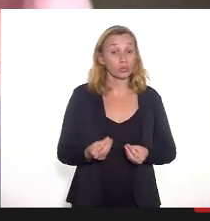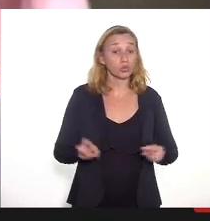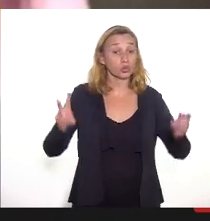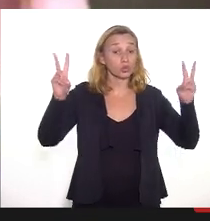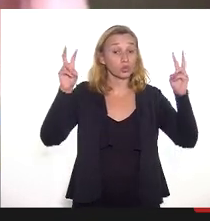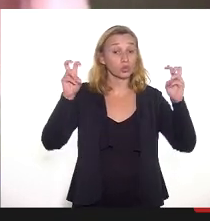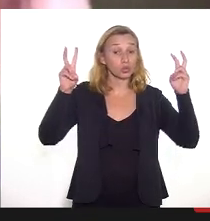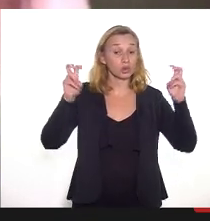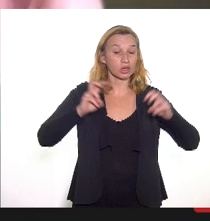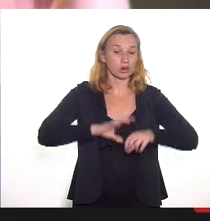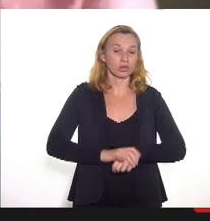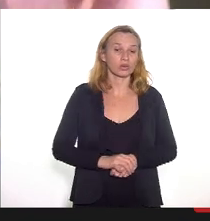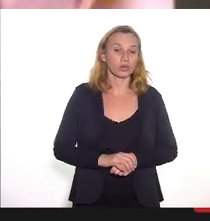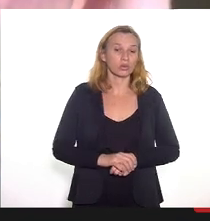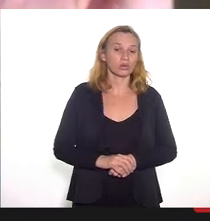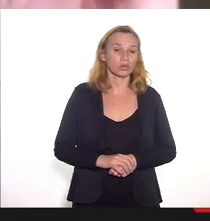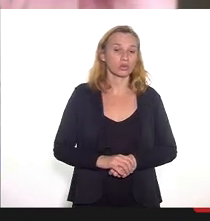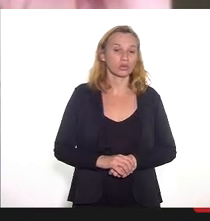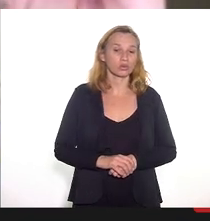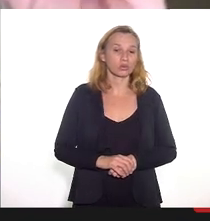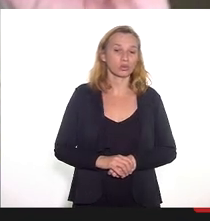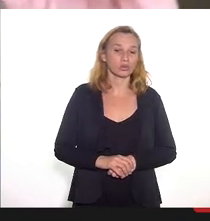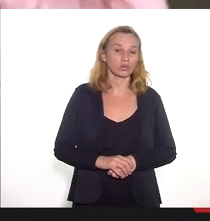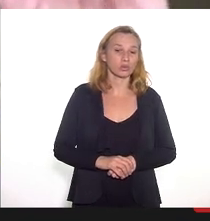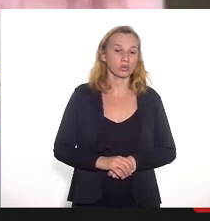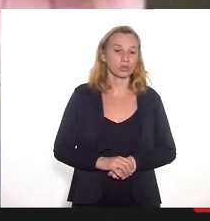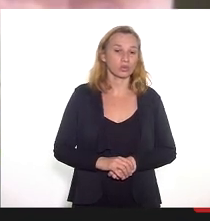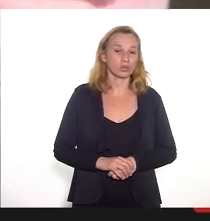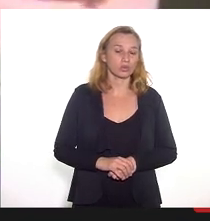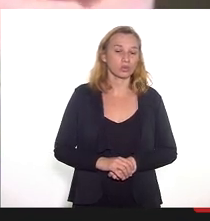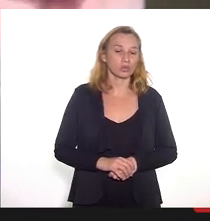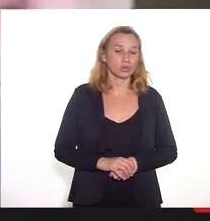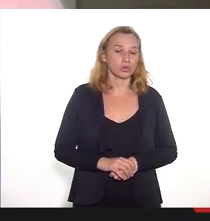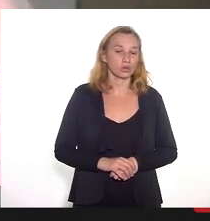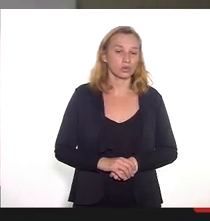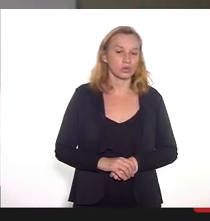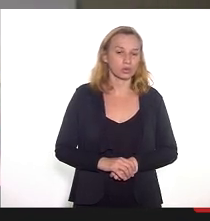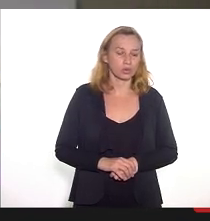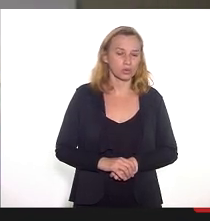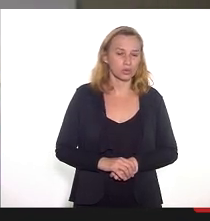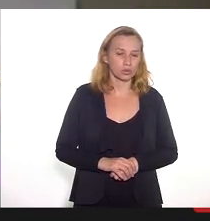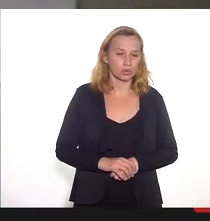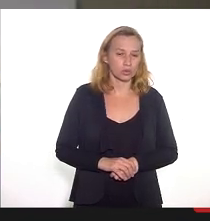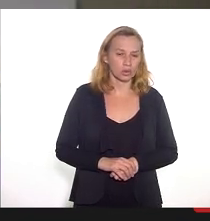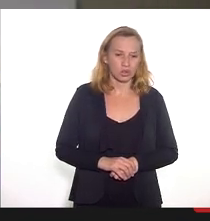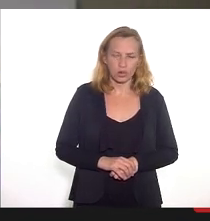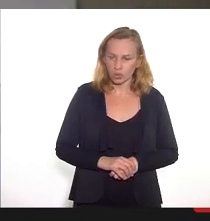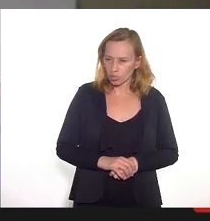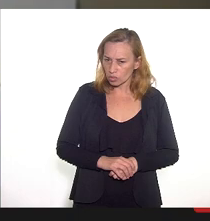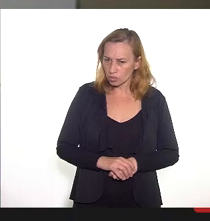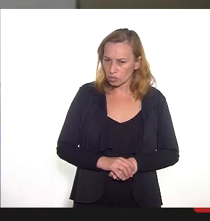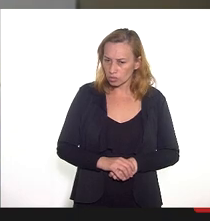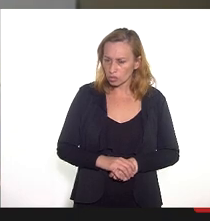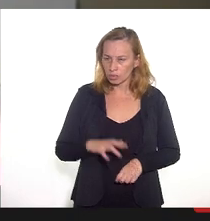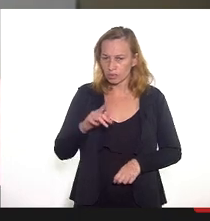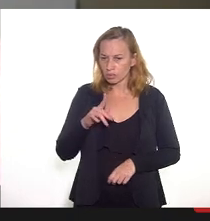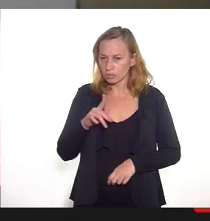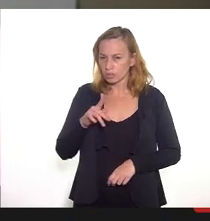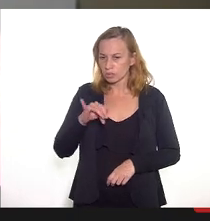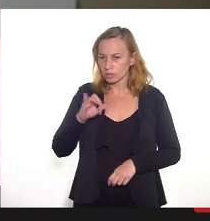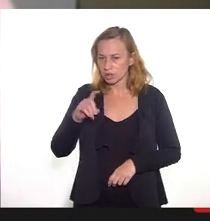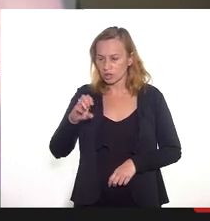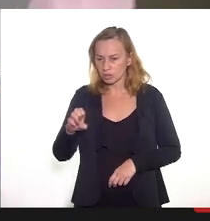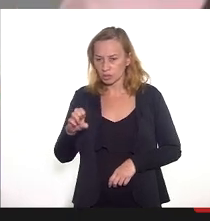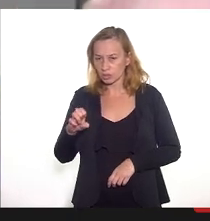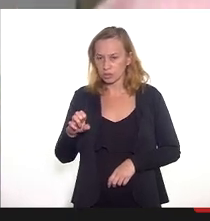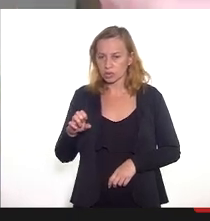da questão da aplicação do mínimo constitucional pelo Estado em